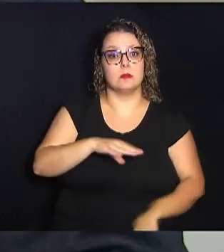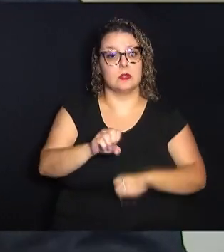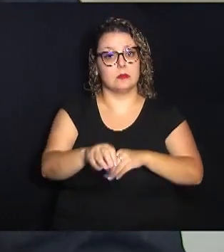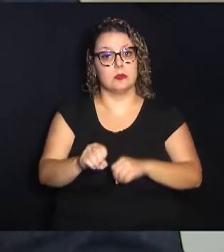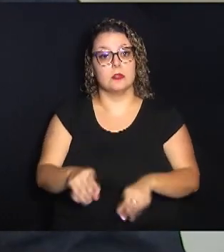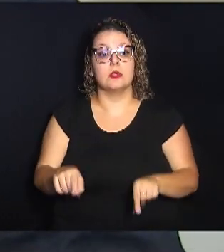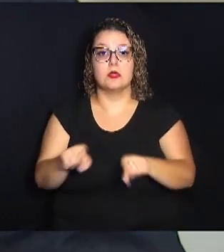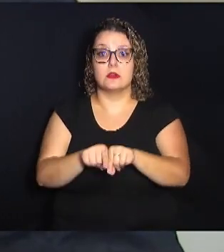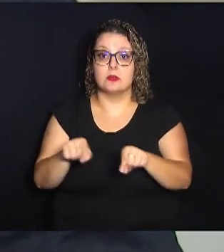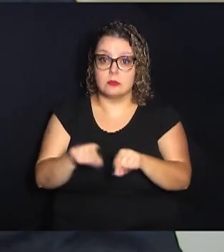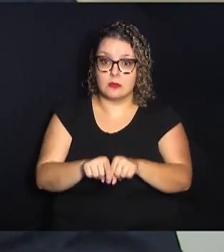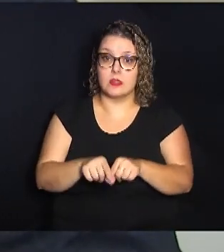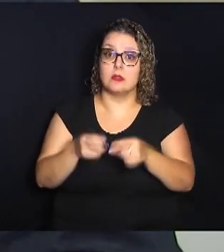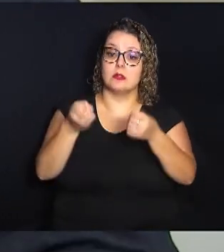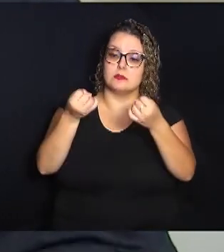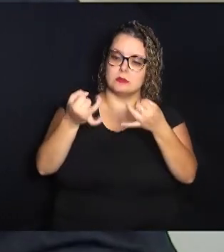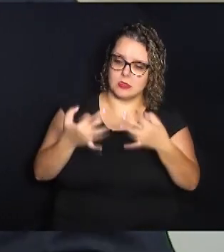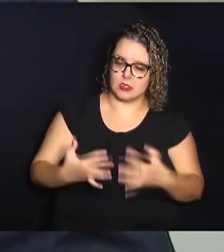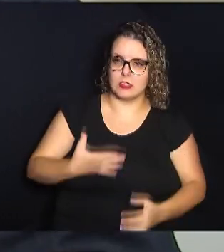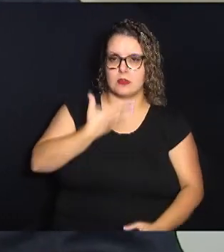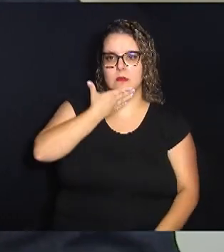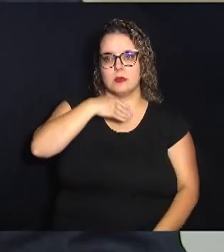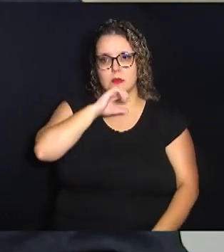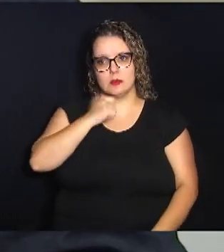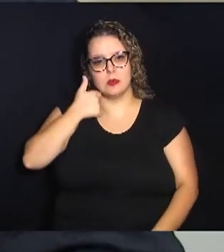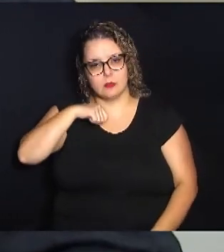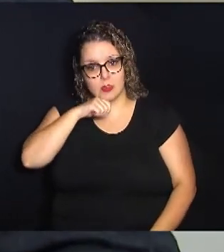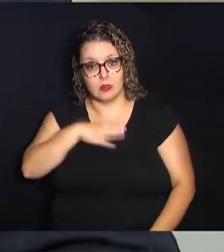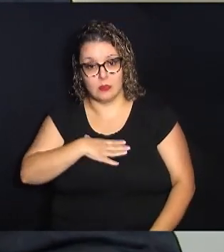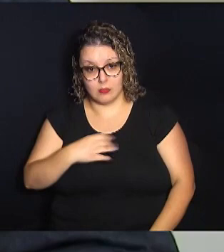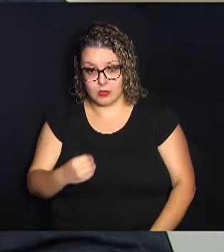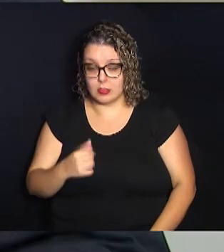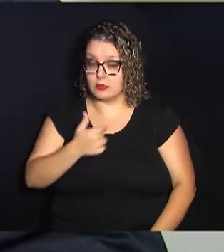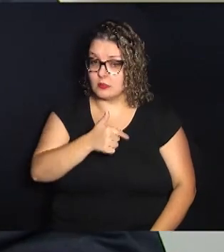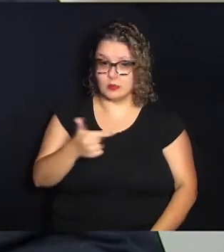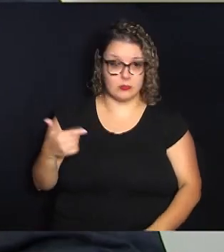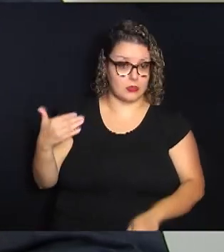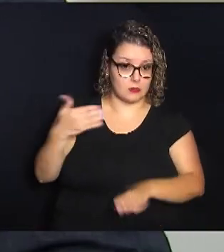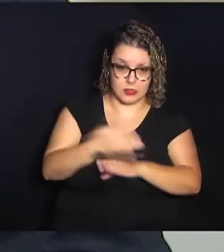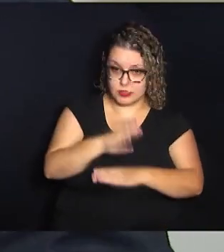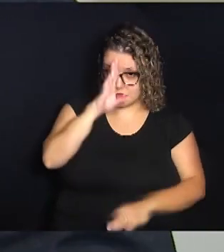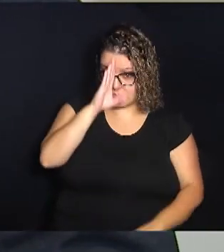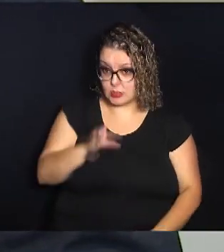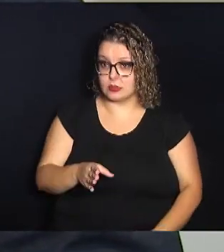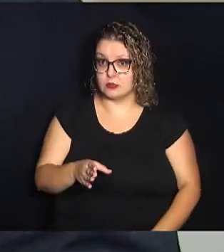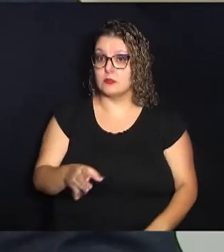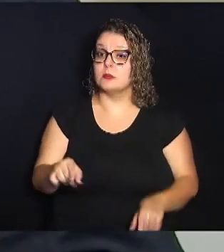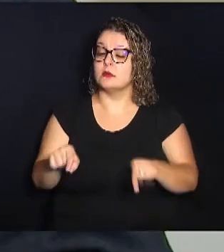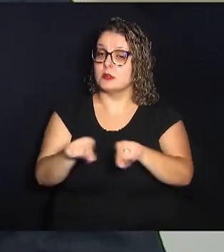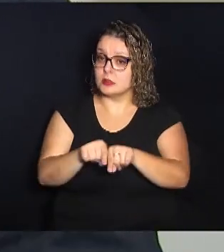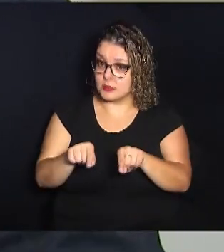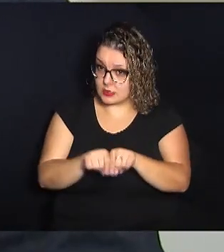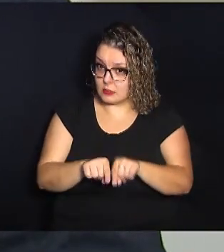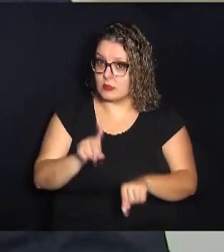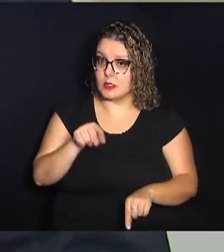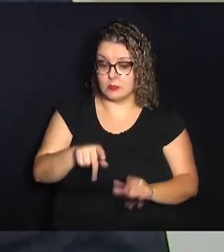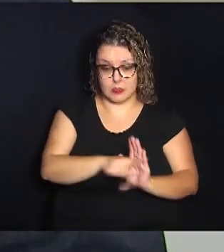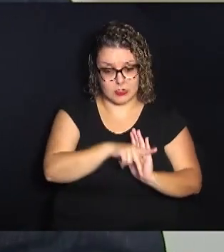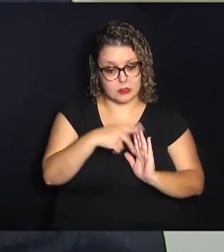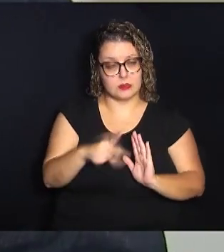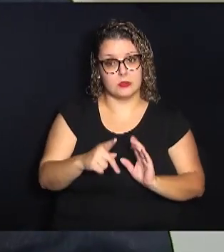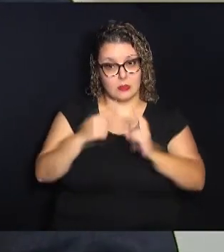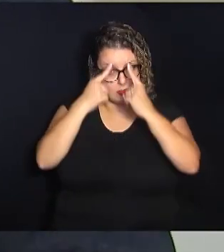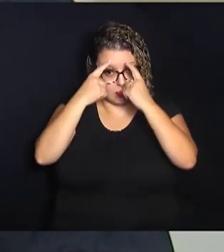de também orientar os pais, né, que o seu filho, mesmo não tendo participado diretamente, ele também está participando dessa